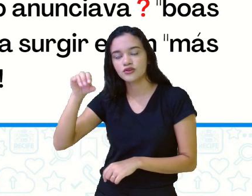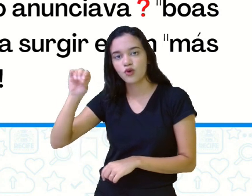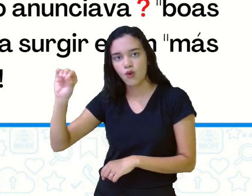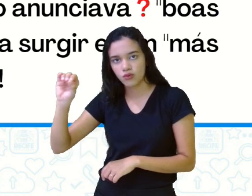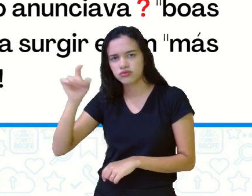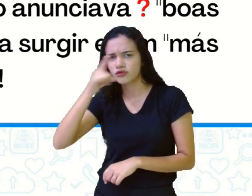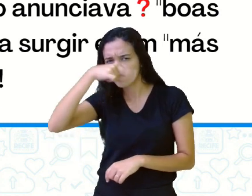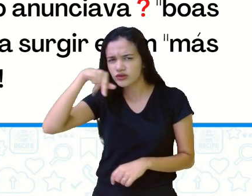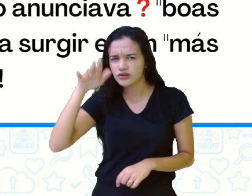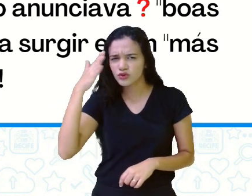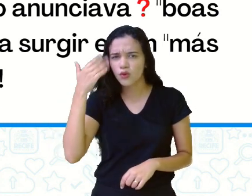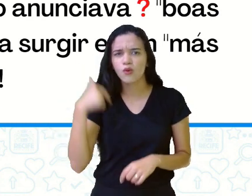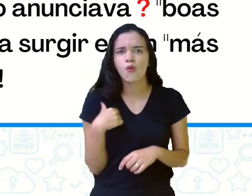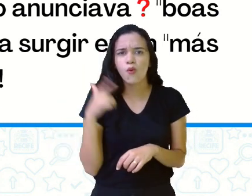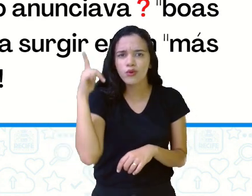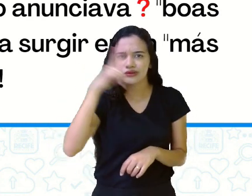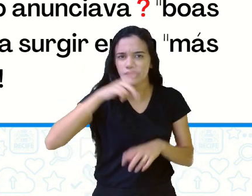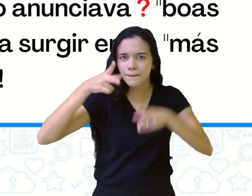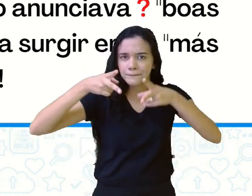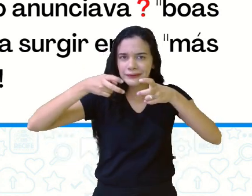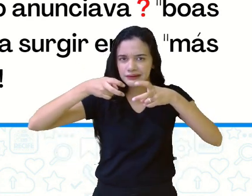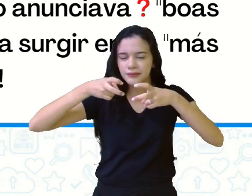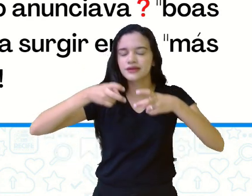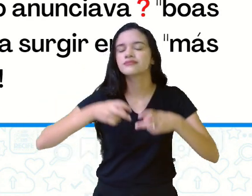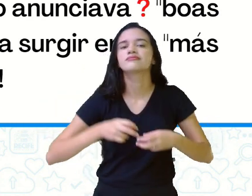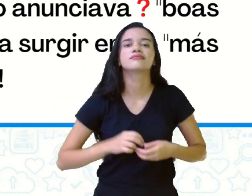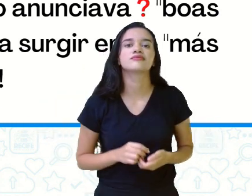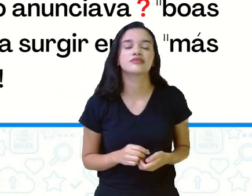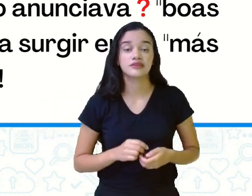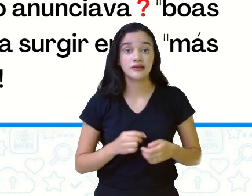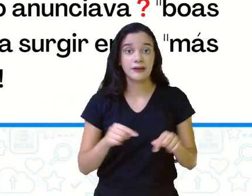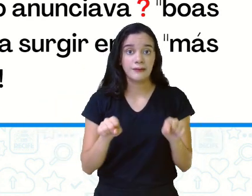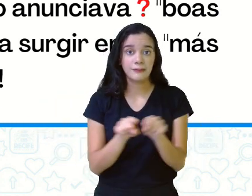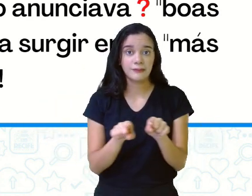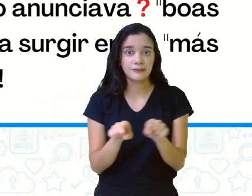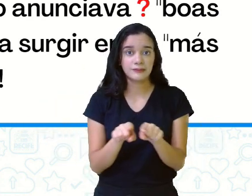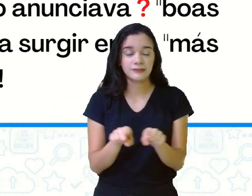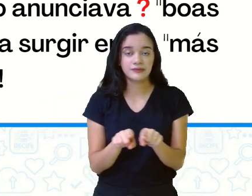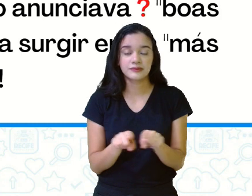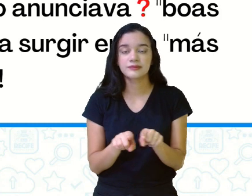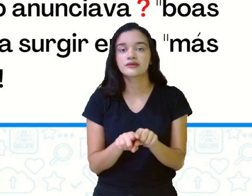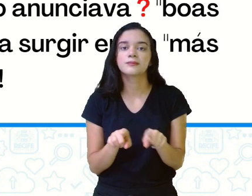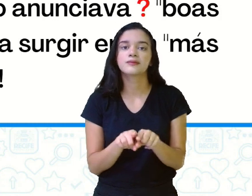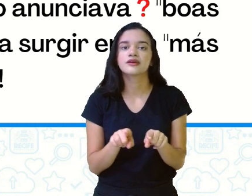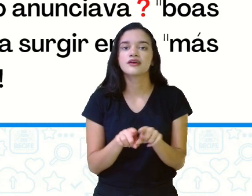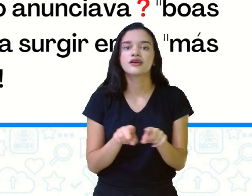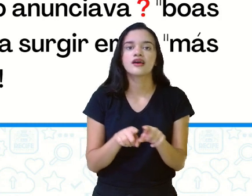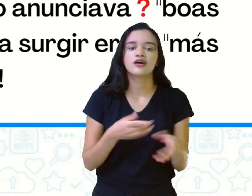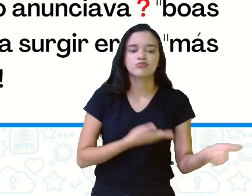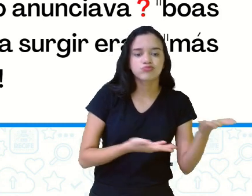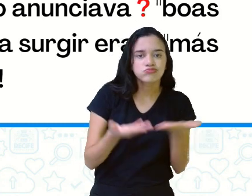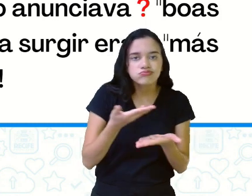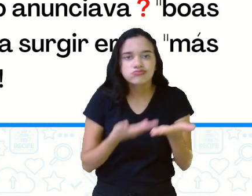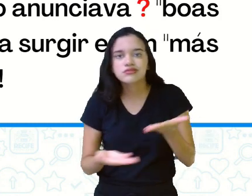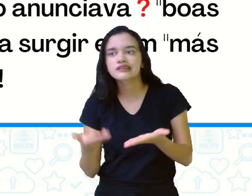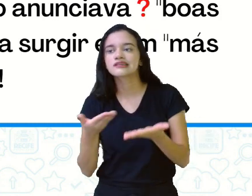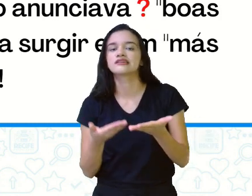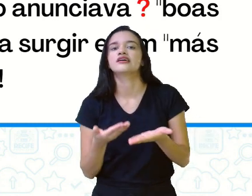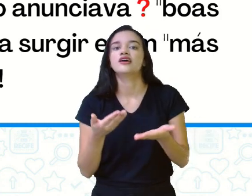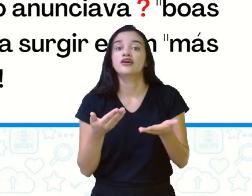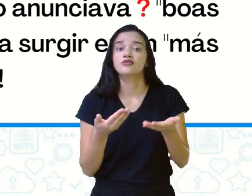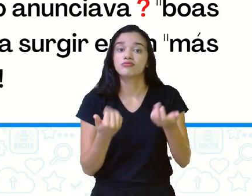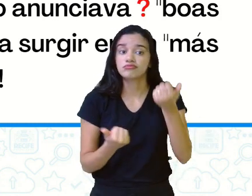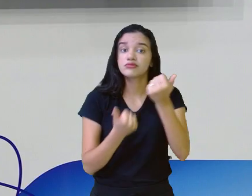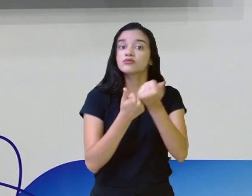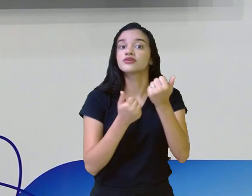Conseguiram fazer essa verificação aí? Conseguiram fazer essa intermediar aí? E ver